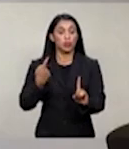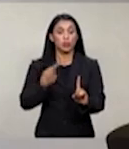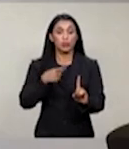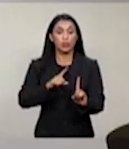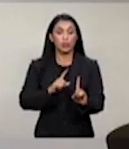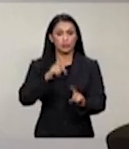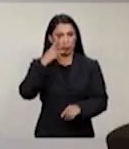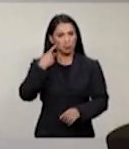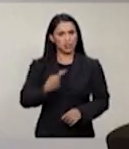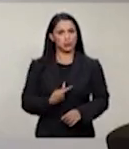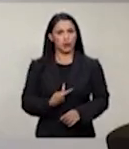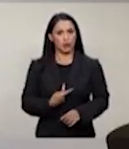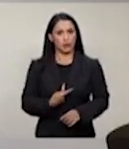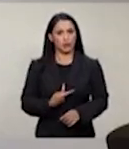pessoal.